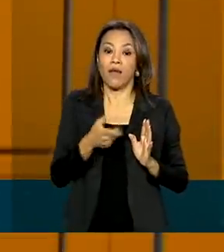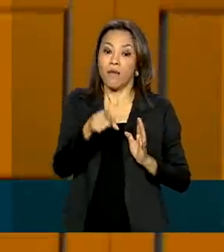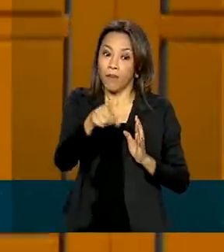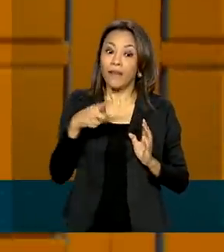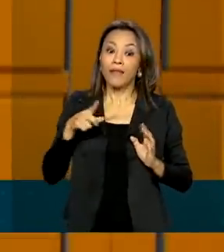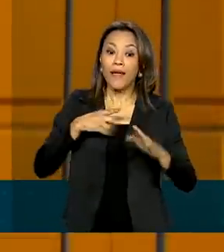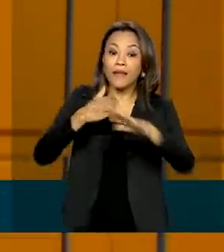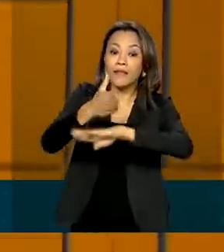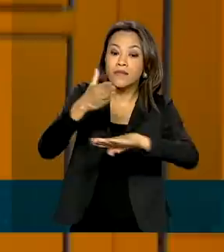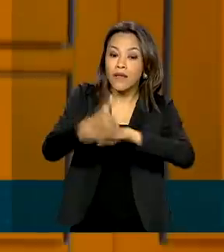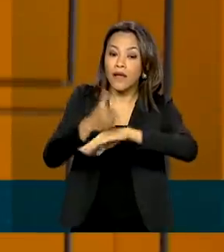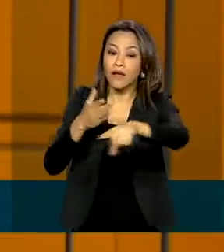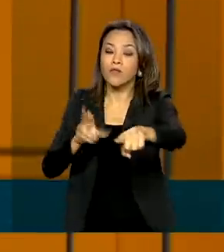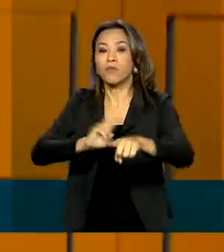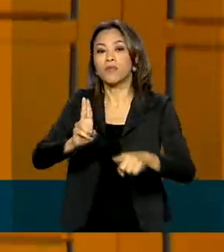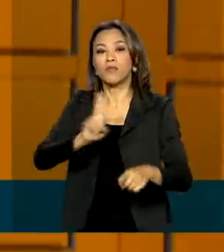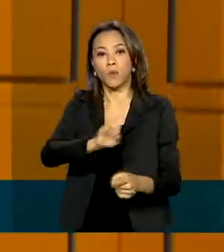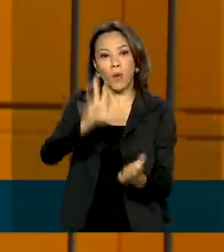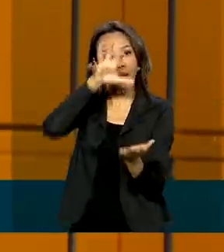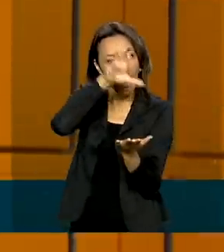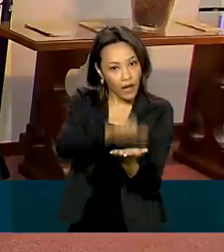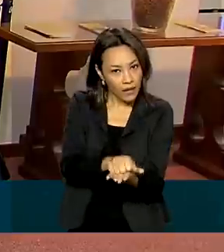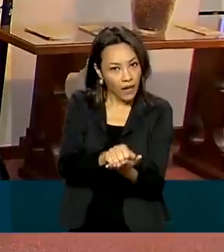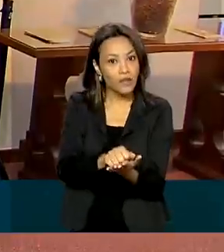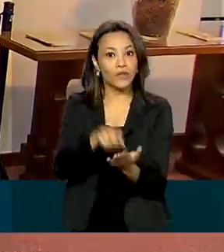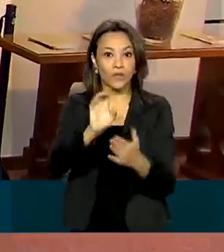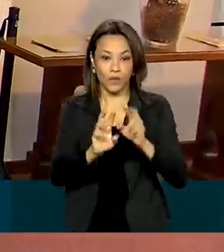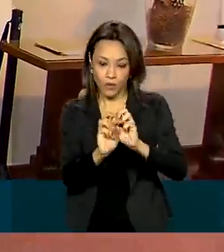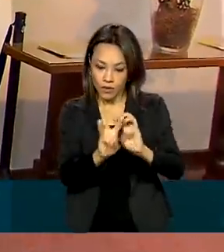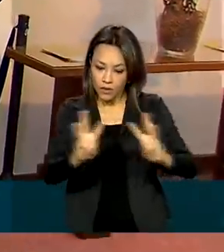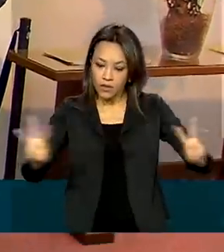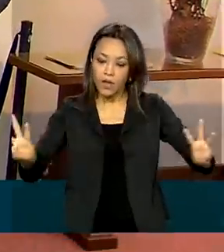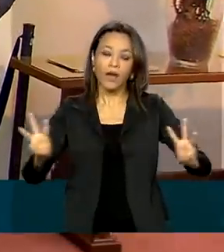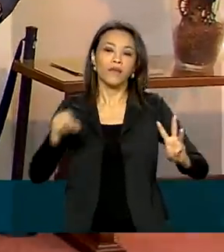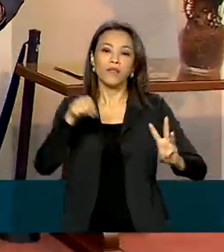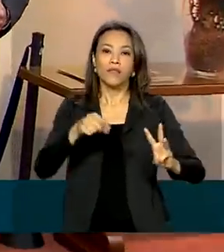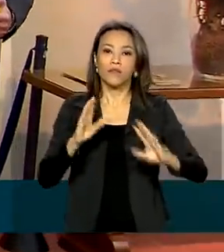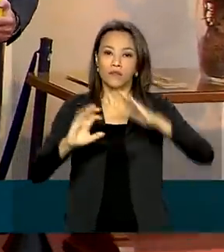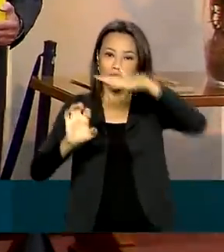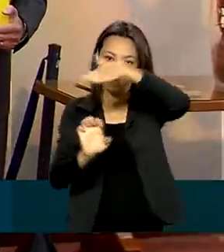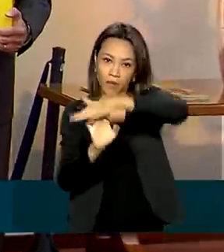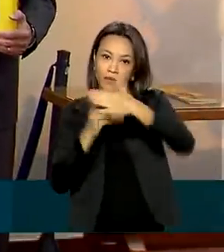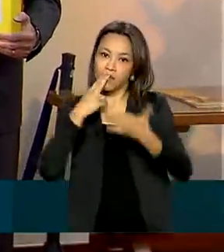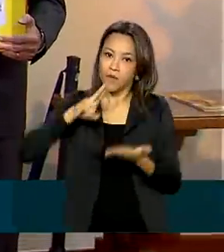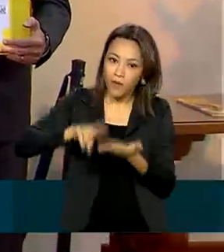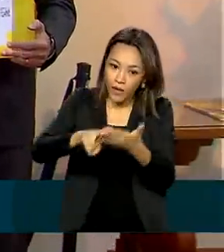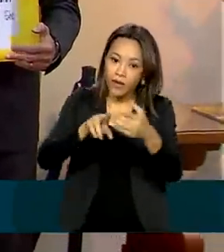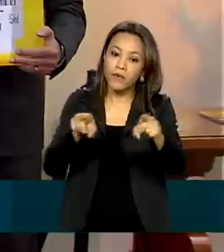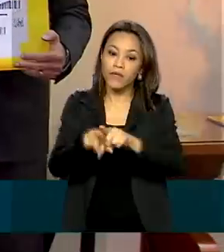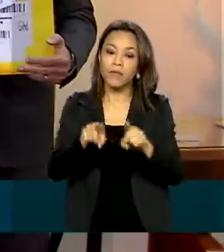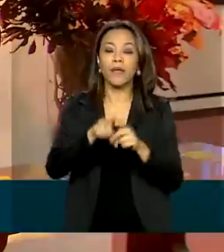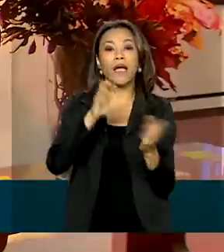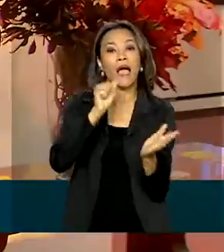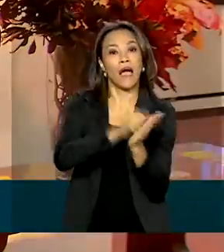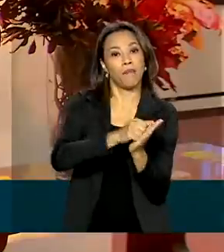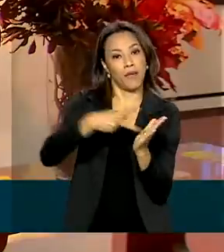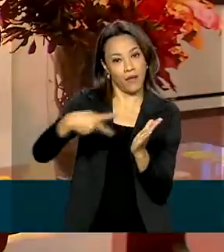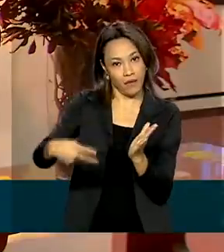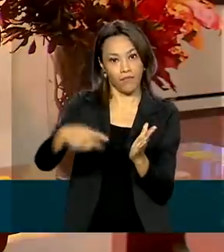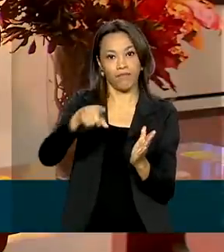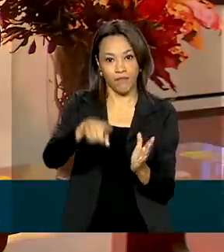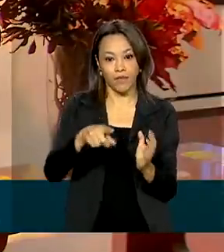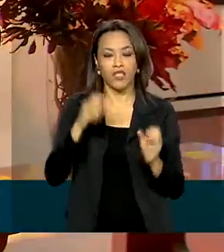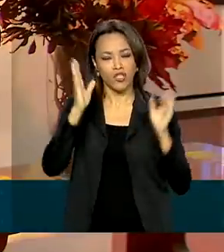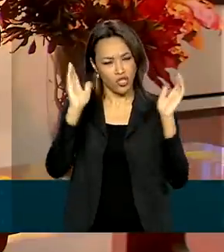armários, basta fazer o cadastro no site dos Correios e obter as informações sobre a entrega da encomenda por aplicativo ou SMS. Esse